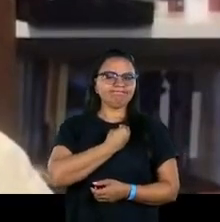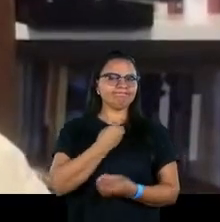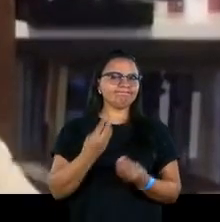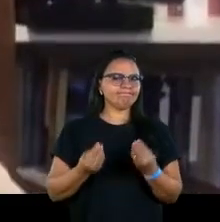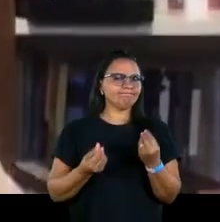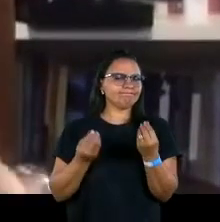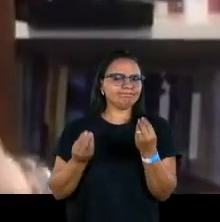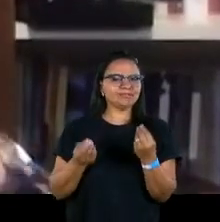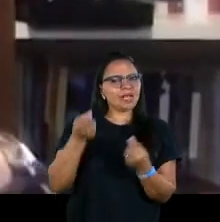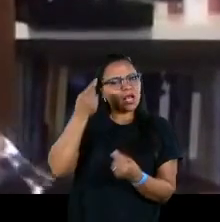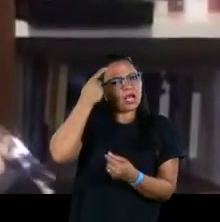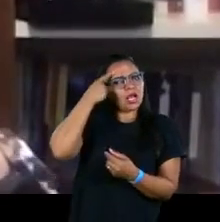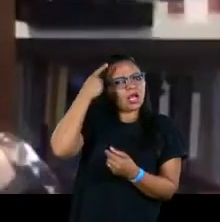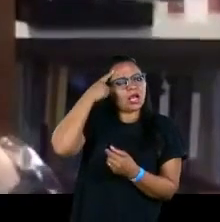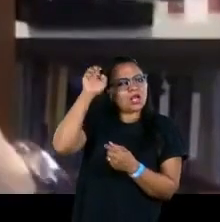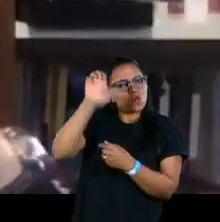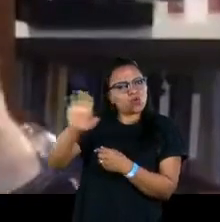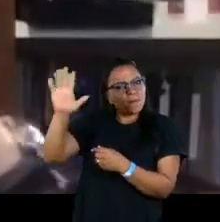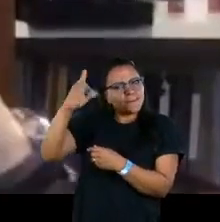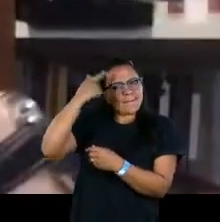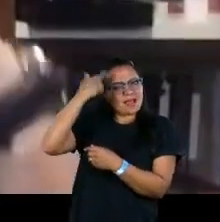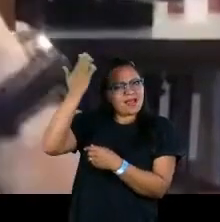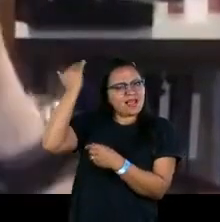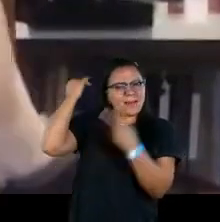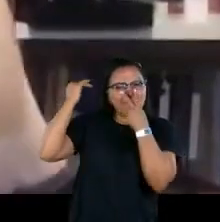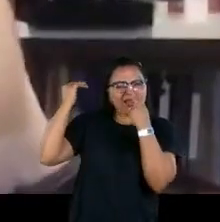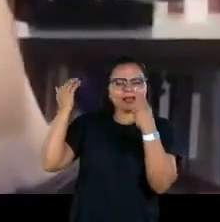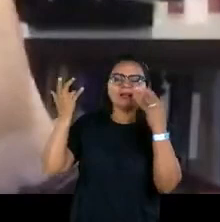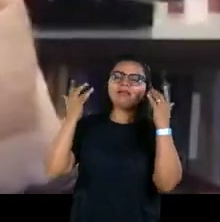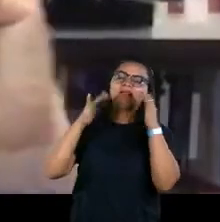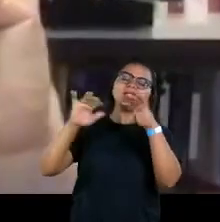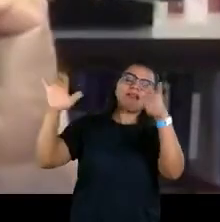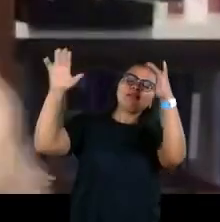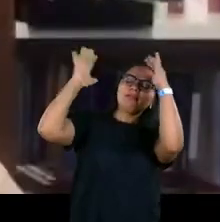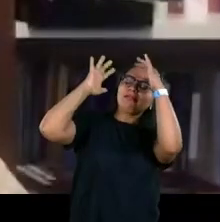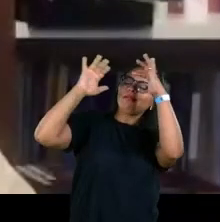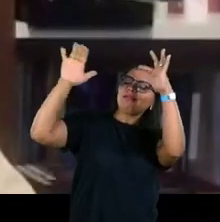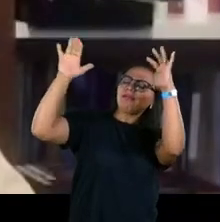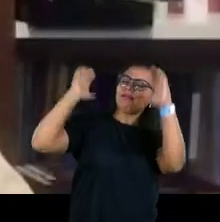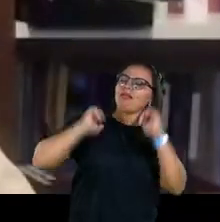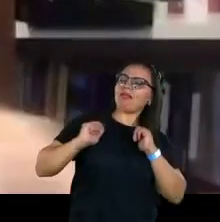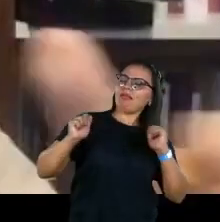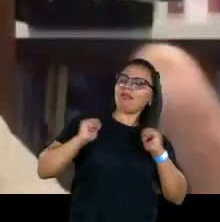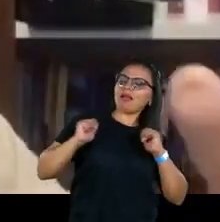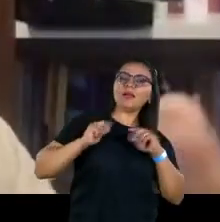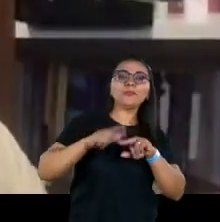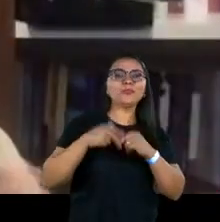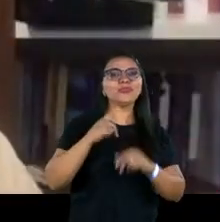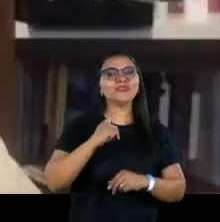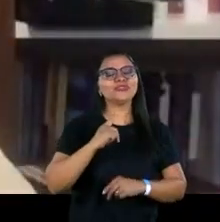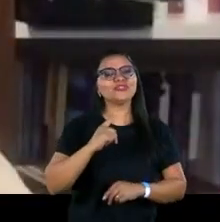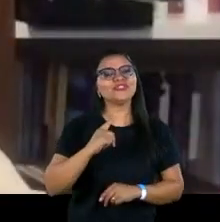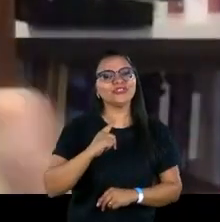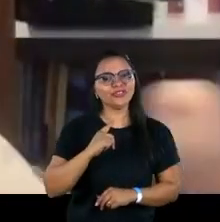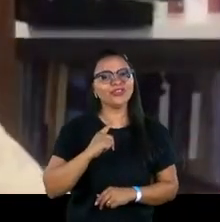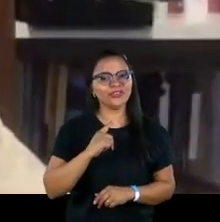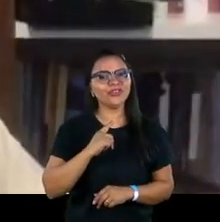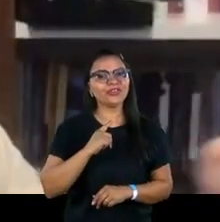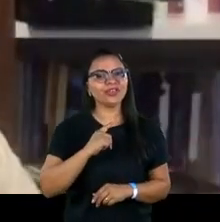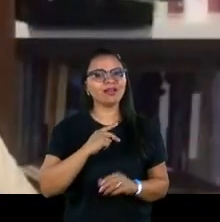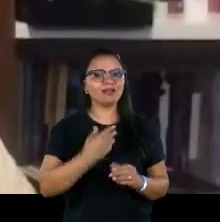na cabeça dos europeus, na época, meio paradisíaca. Por quê? Porque eles tinham uma